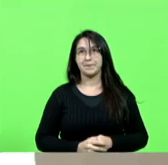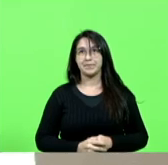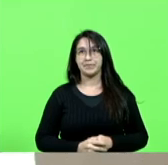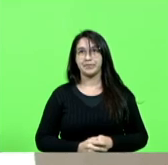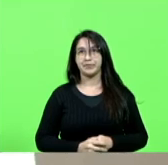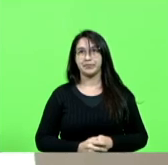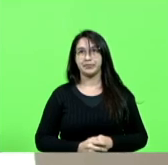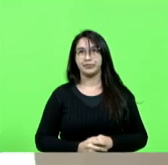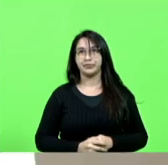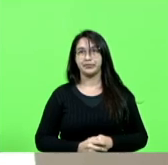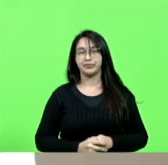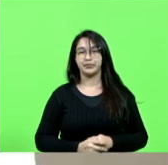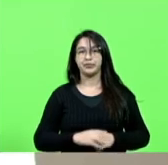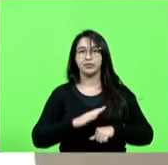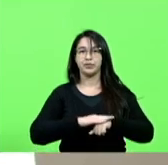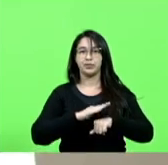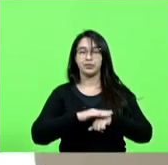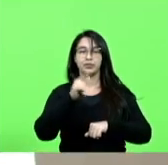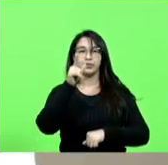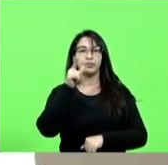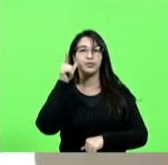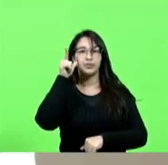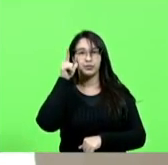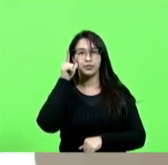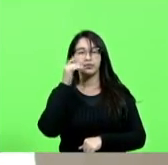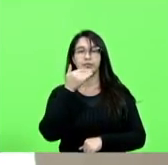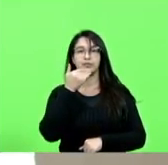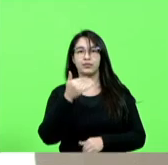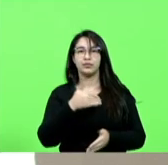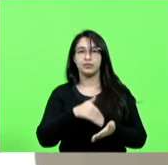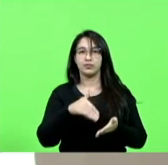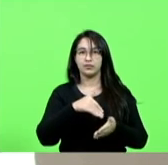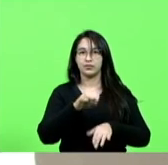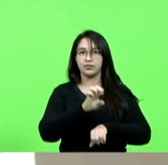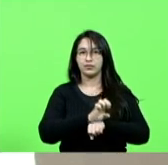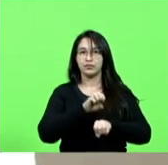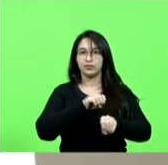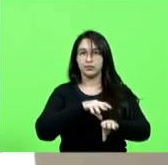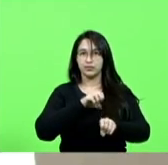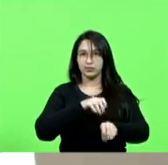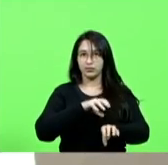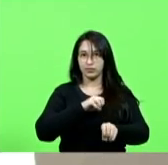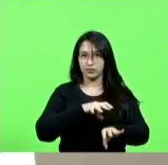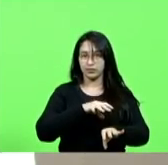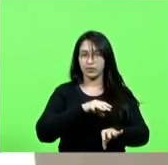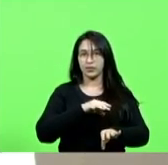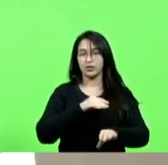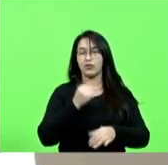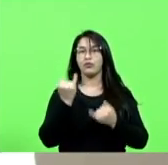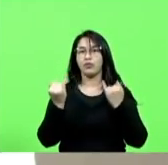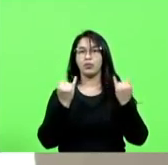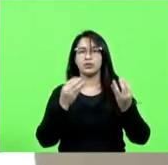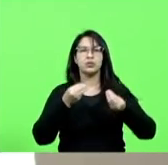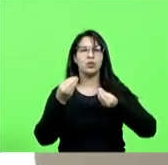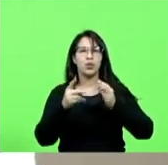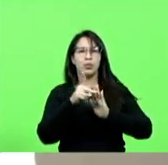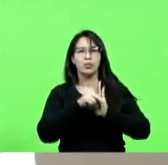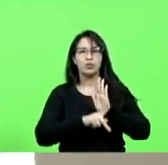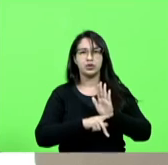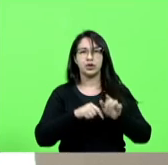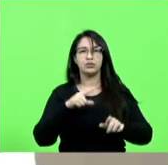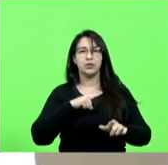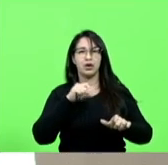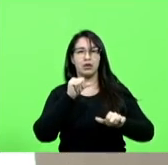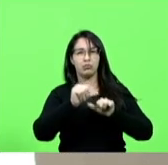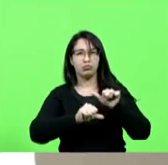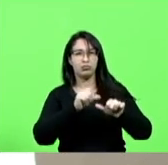Autor deputado Lércio Schuster solicitando ao secretário de Estado da Educação informações acerca da existência de algum projeto visando a reforma do